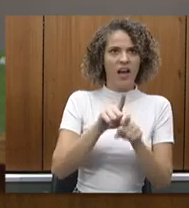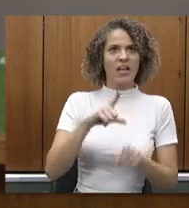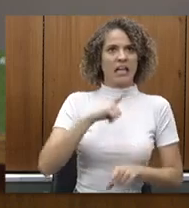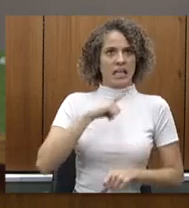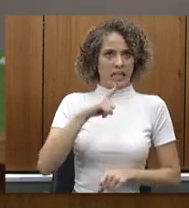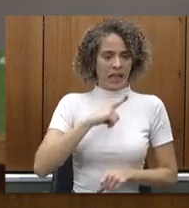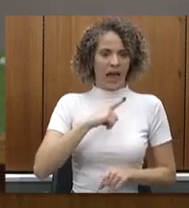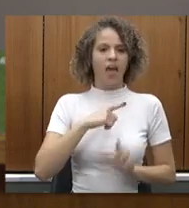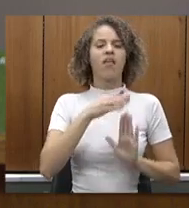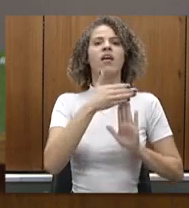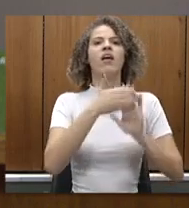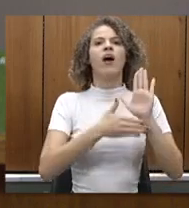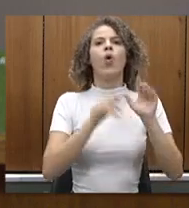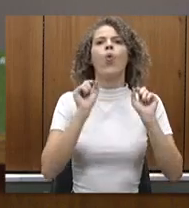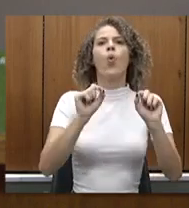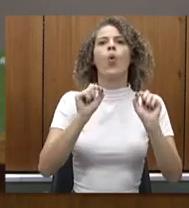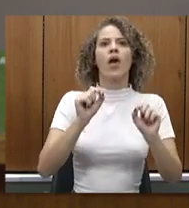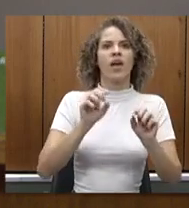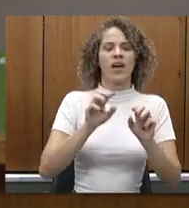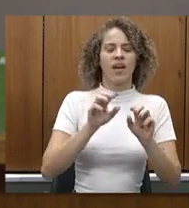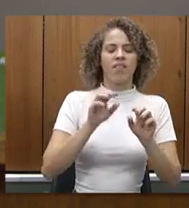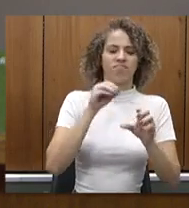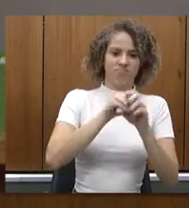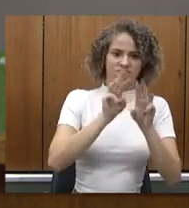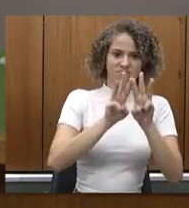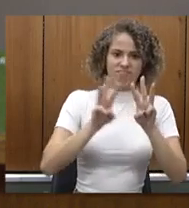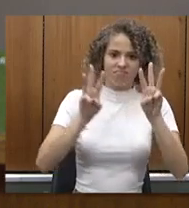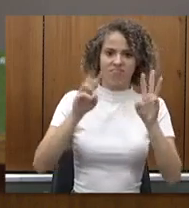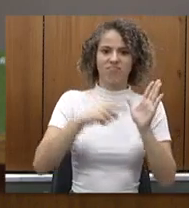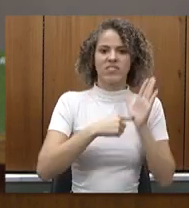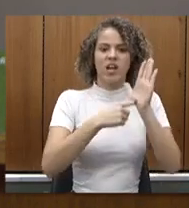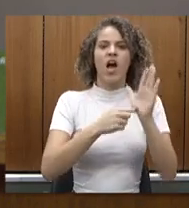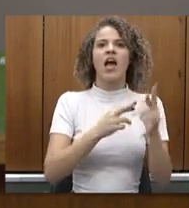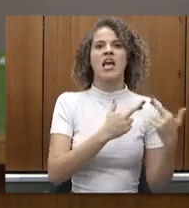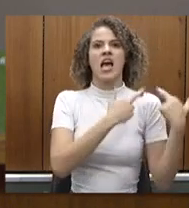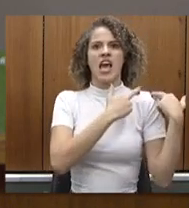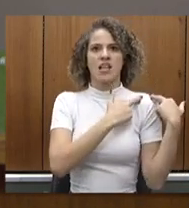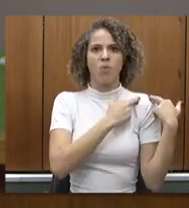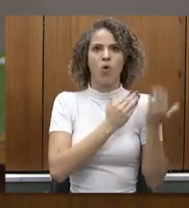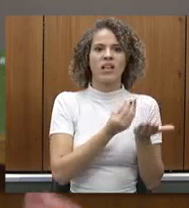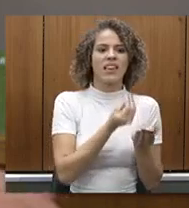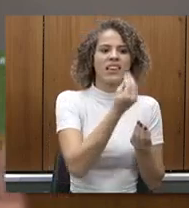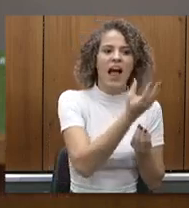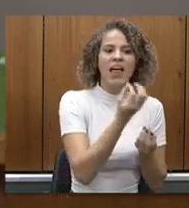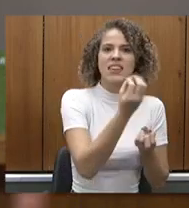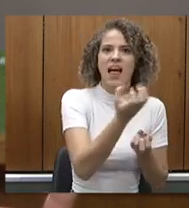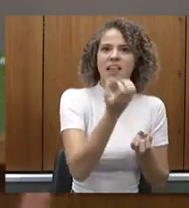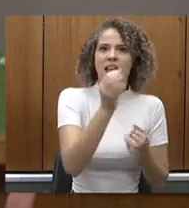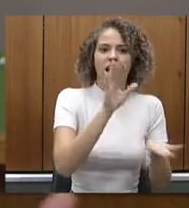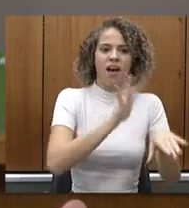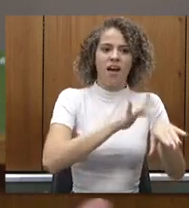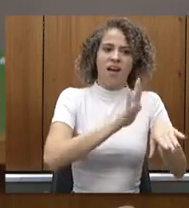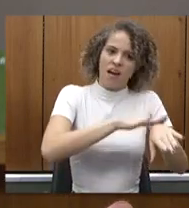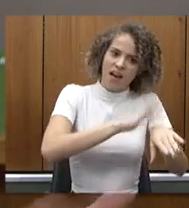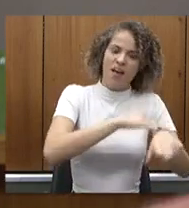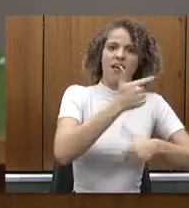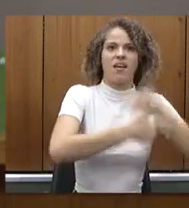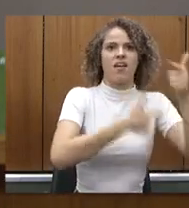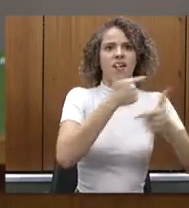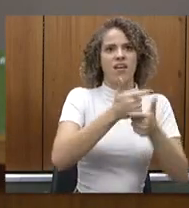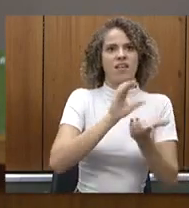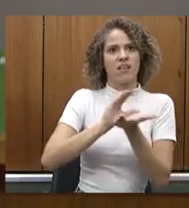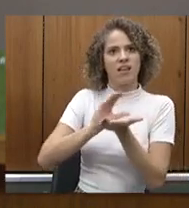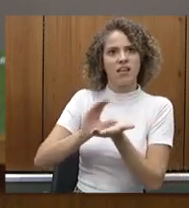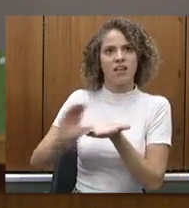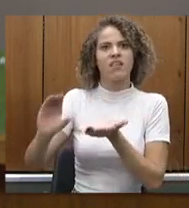portfólio nós temos que dividir as responsabilidades é muito importante que nós temos critérios o recurso assim